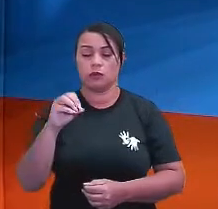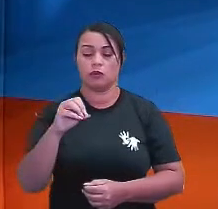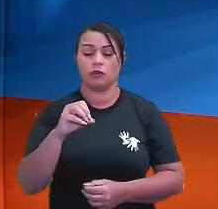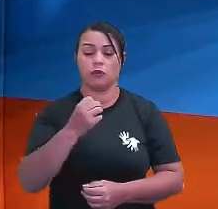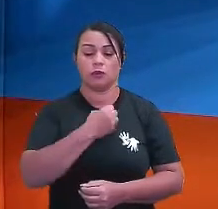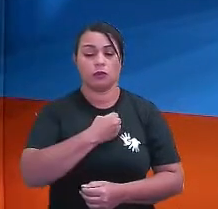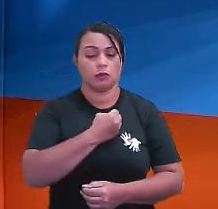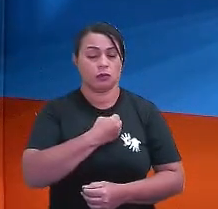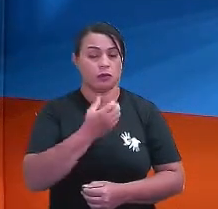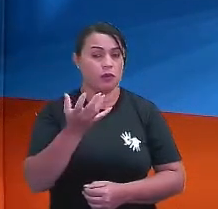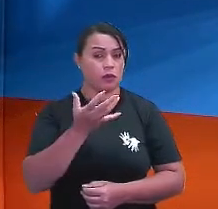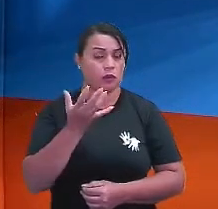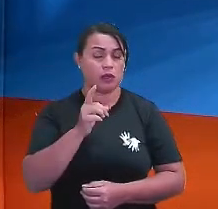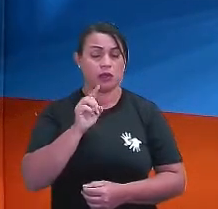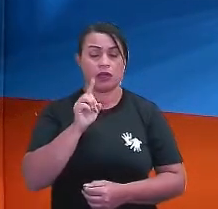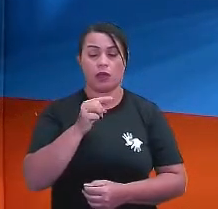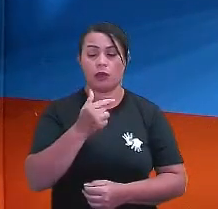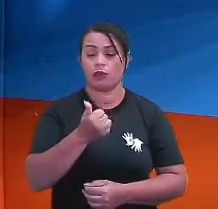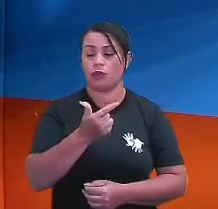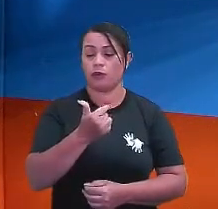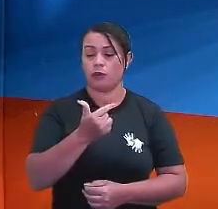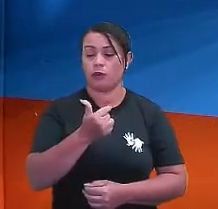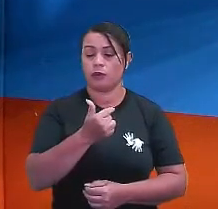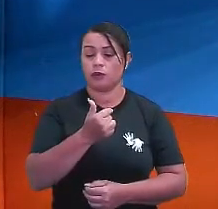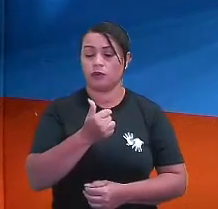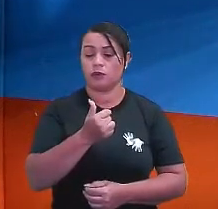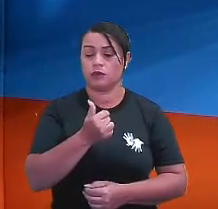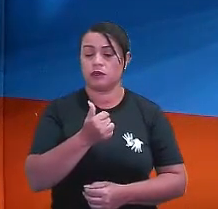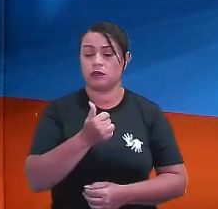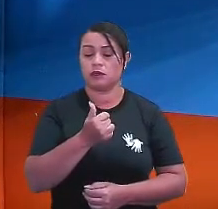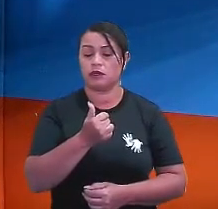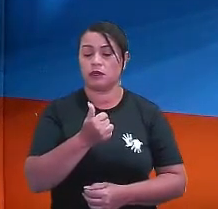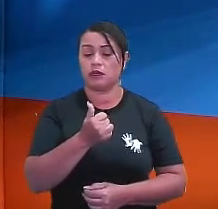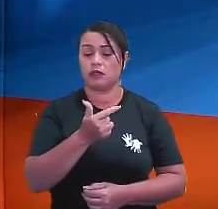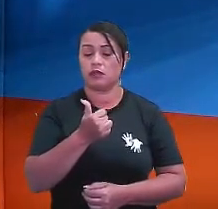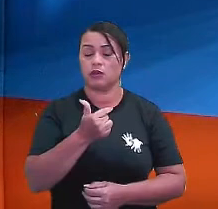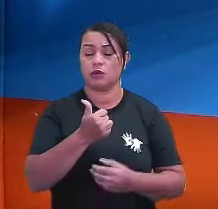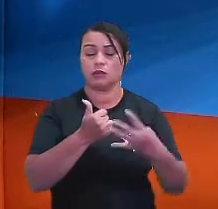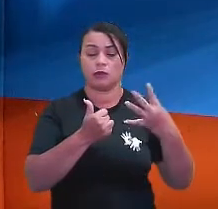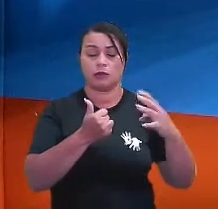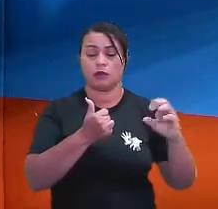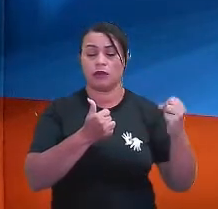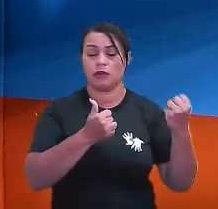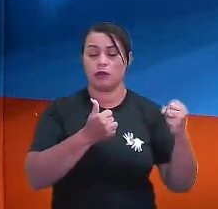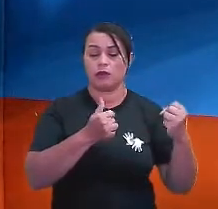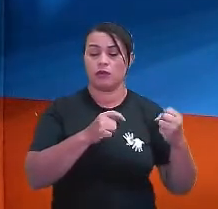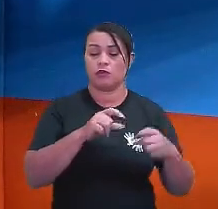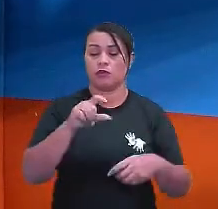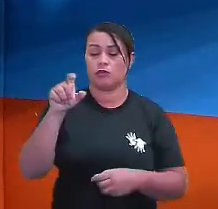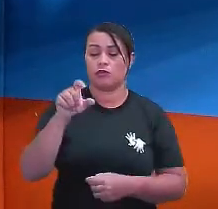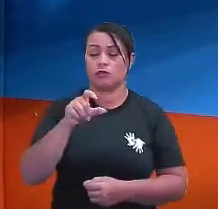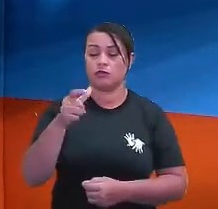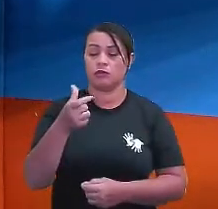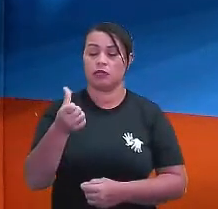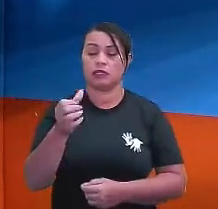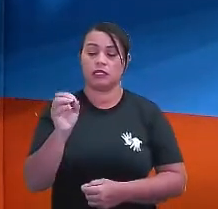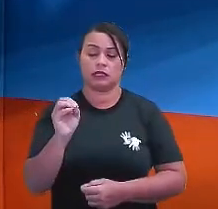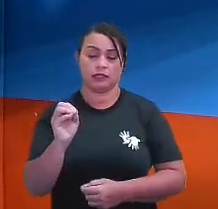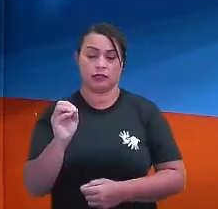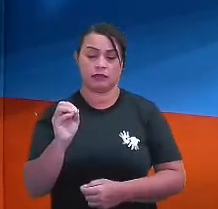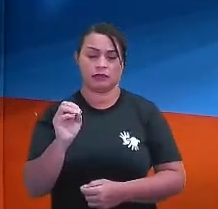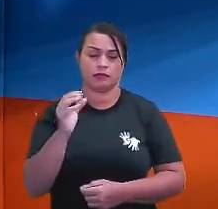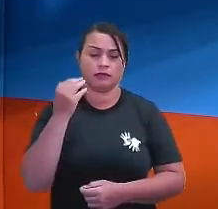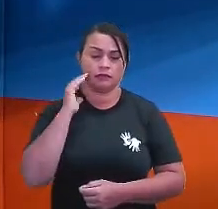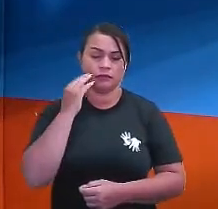O número que eu quero, é o 12, então eu vou tomar como referência esse, 12 está para 48, assim como X está para 60.